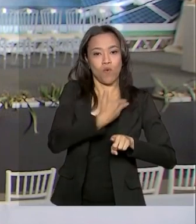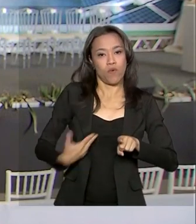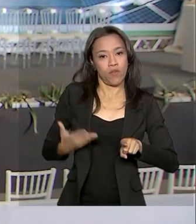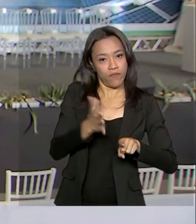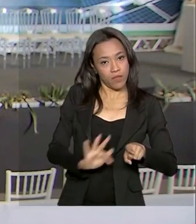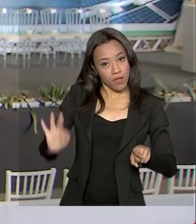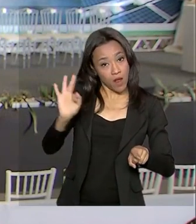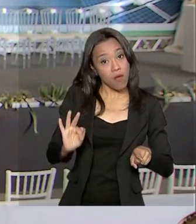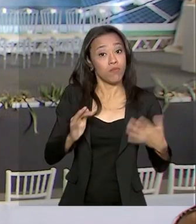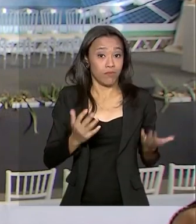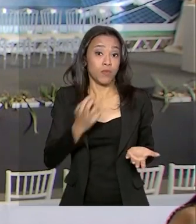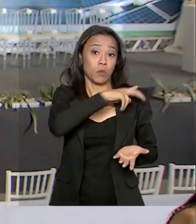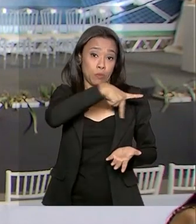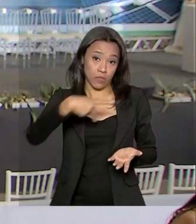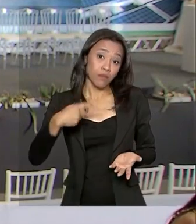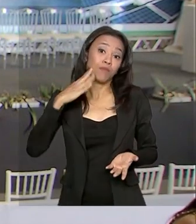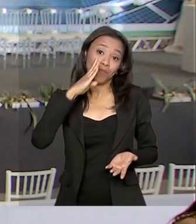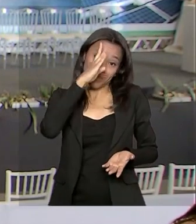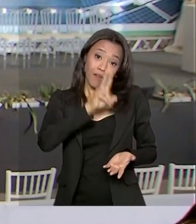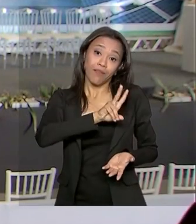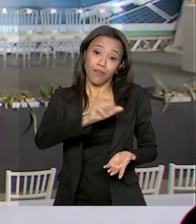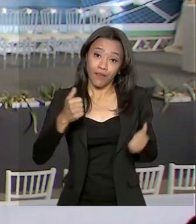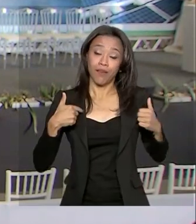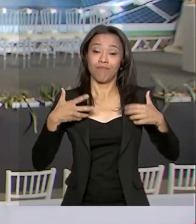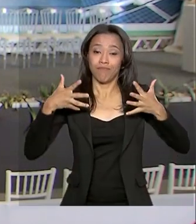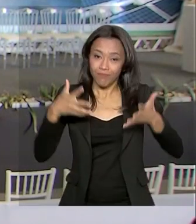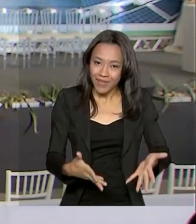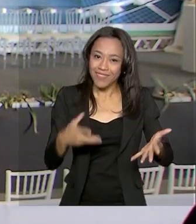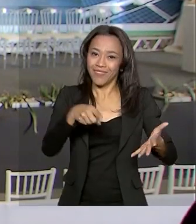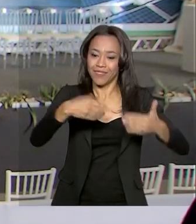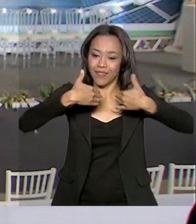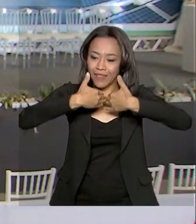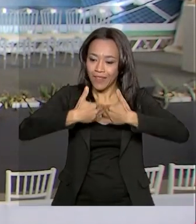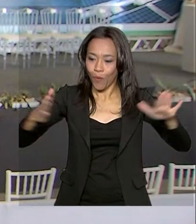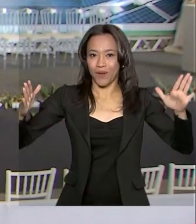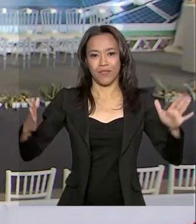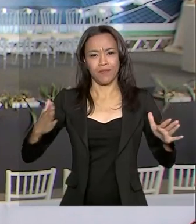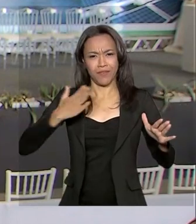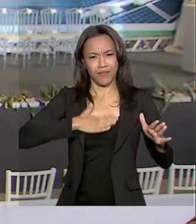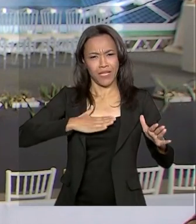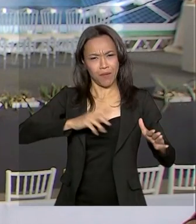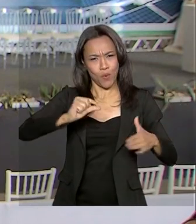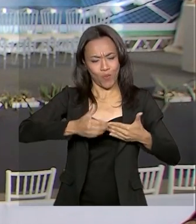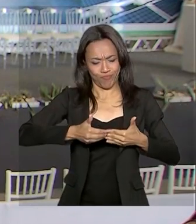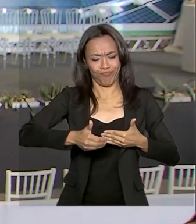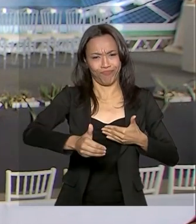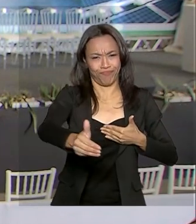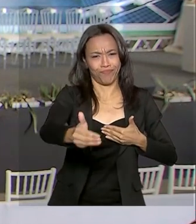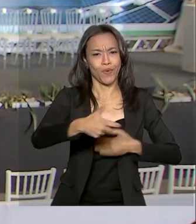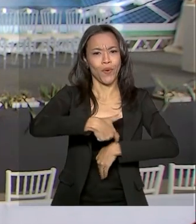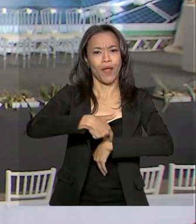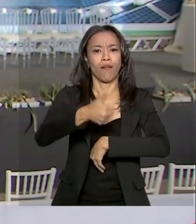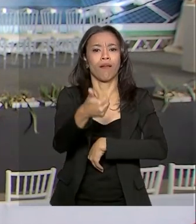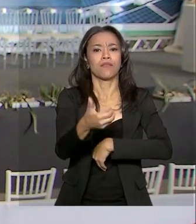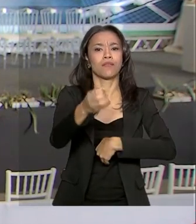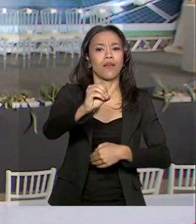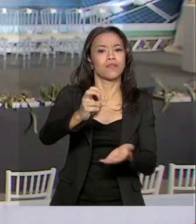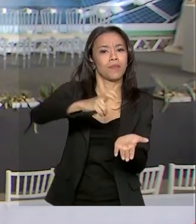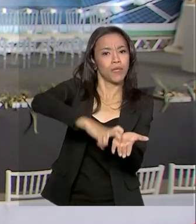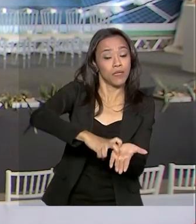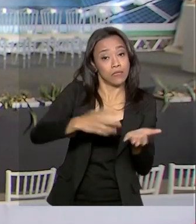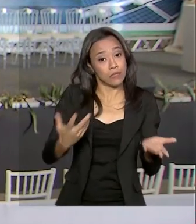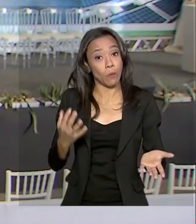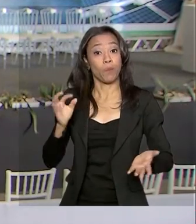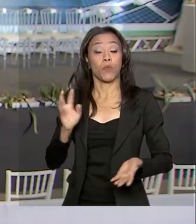o presidente Jair Bolsonaro vai participar aqui da inauguração, que deve começar logo mais às 10 horas da manhã. O